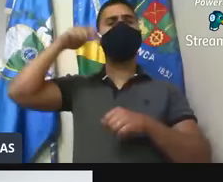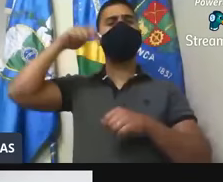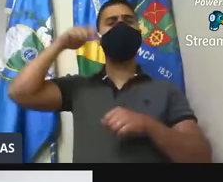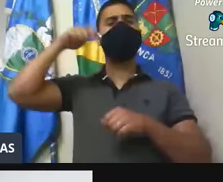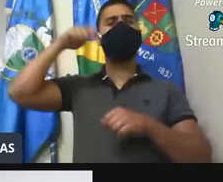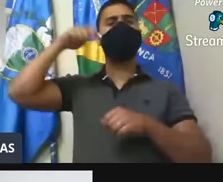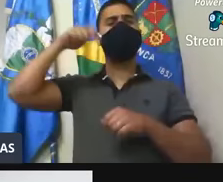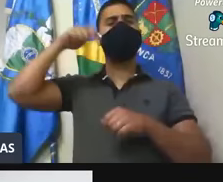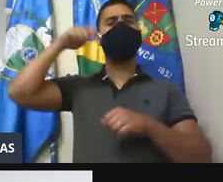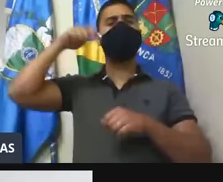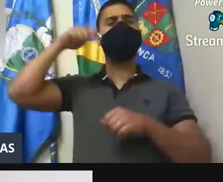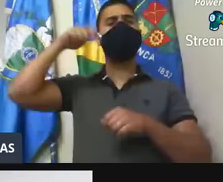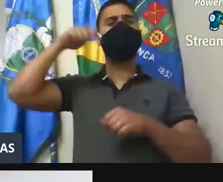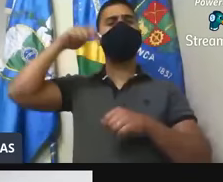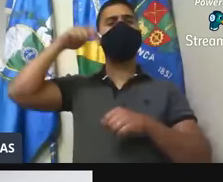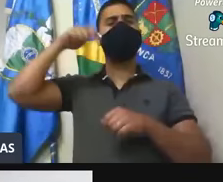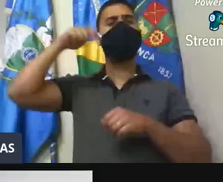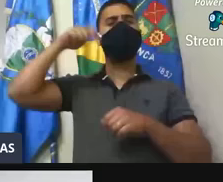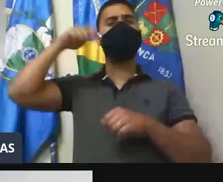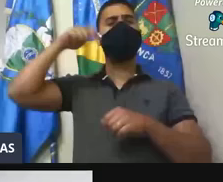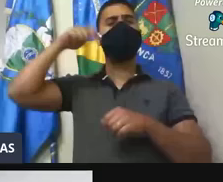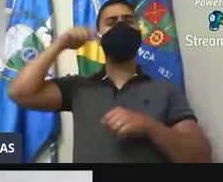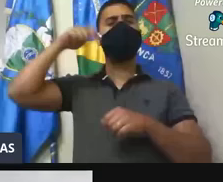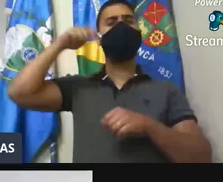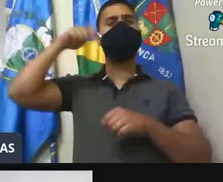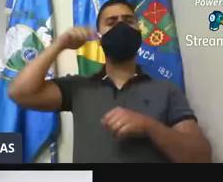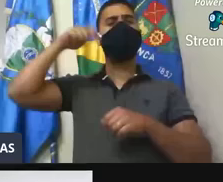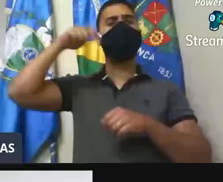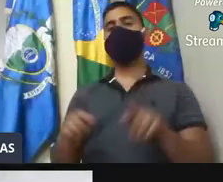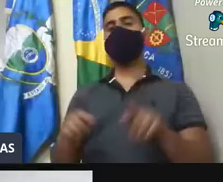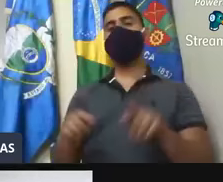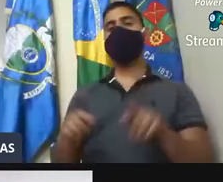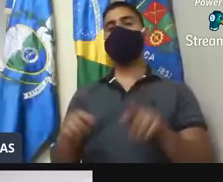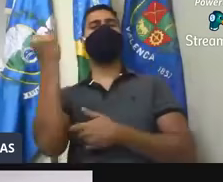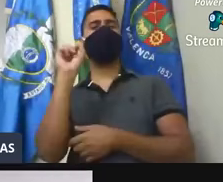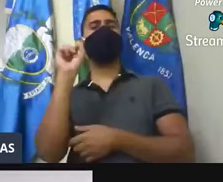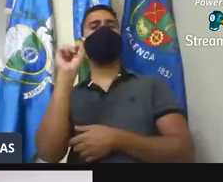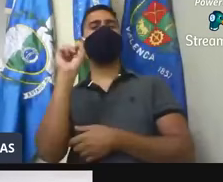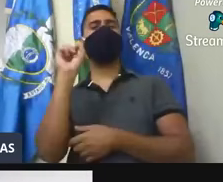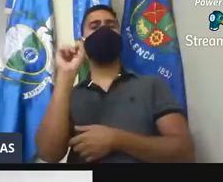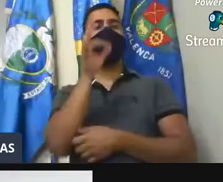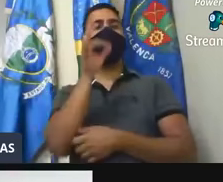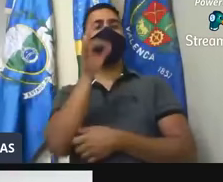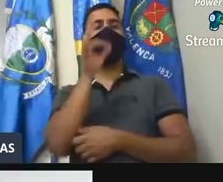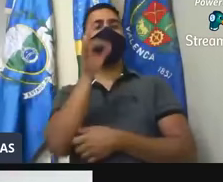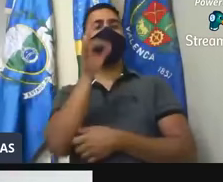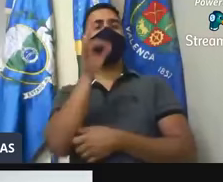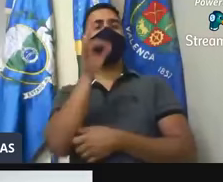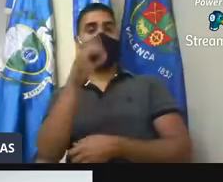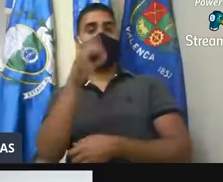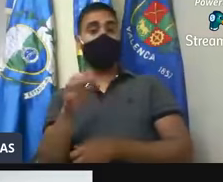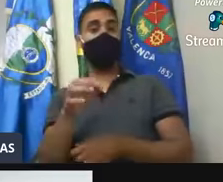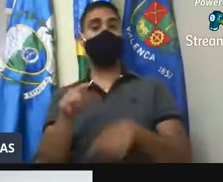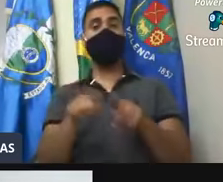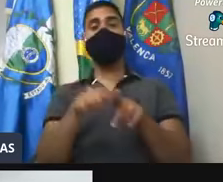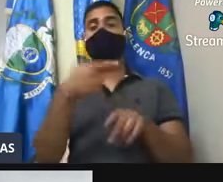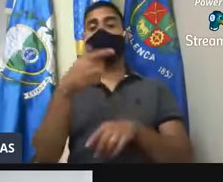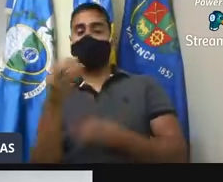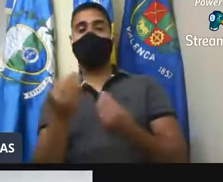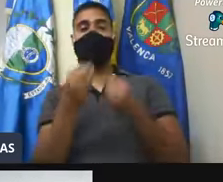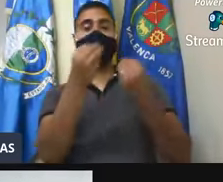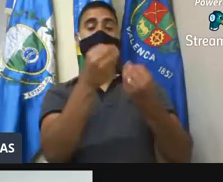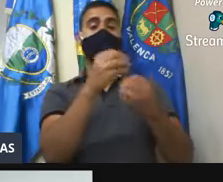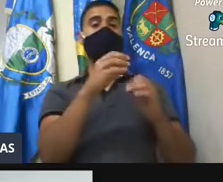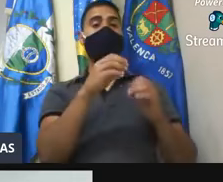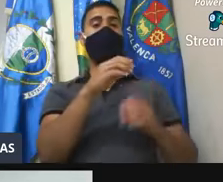águas que foi, o percentual de 41%, 20,5% que foi destinado ao CIMI,